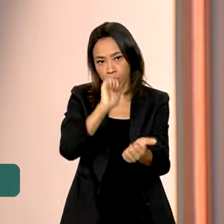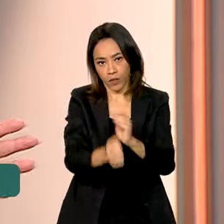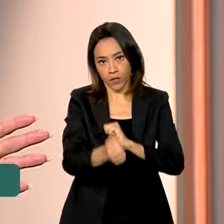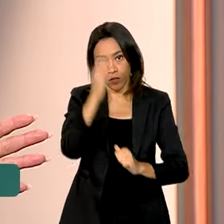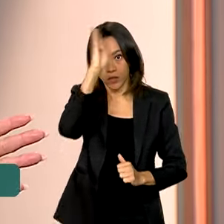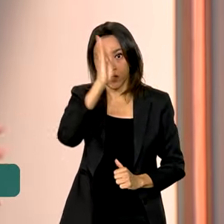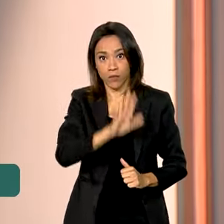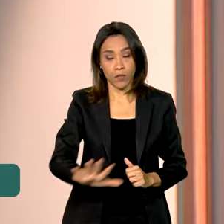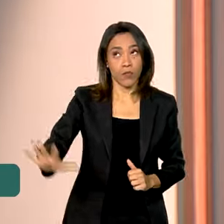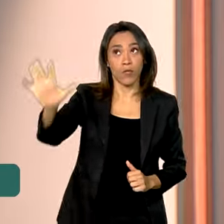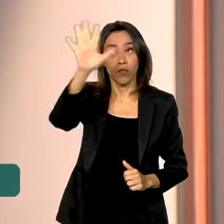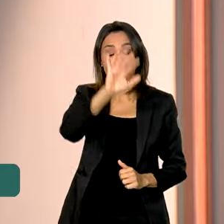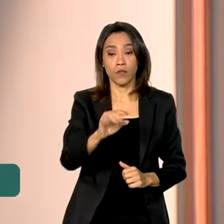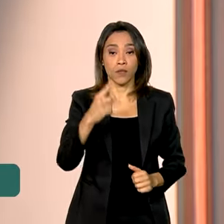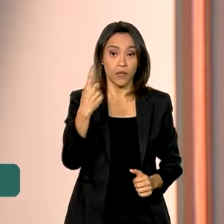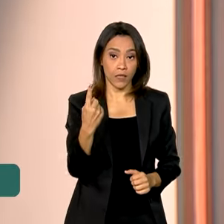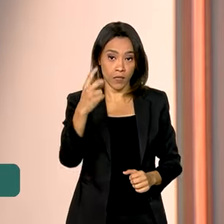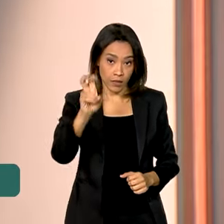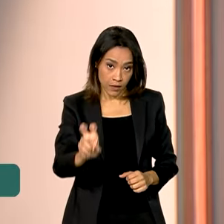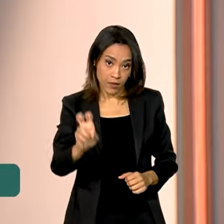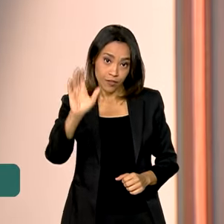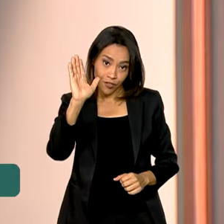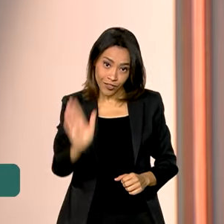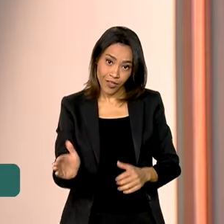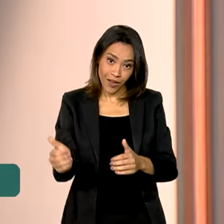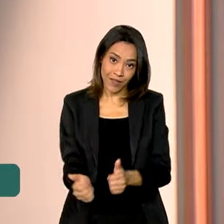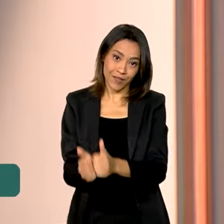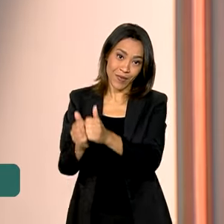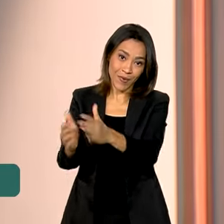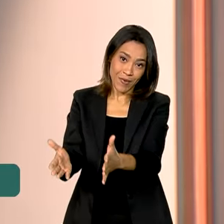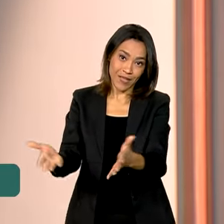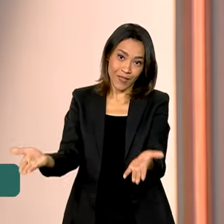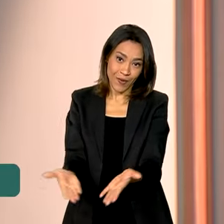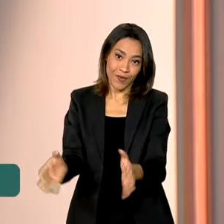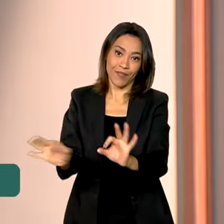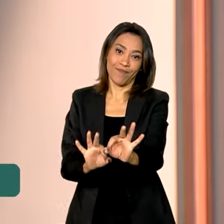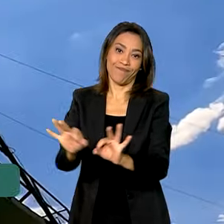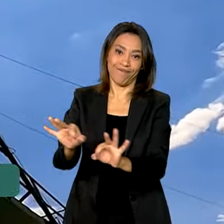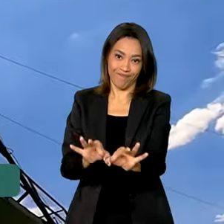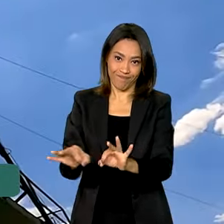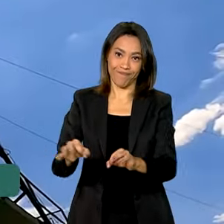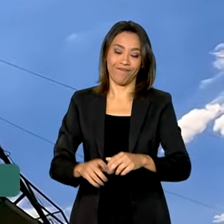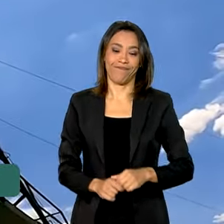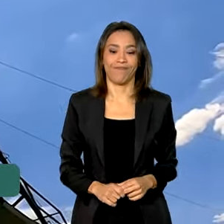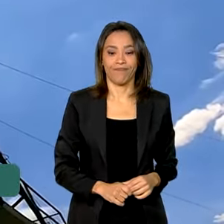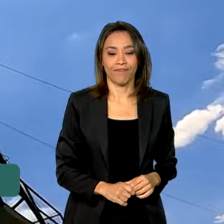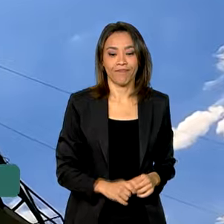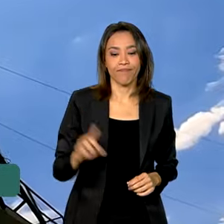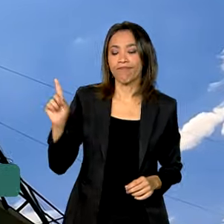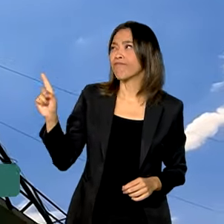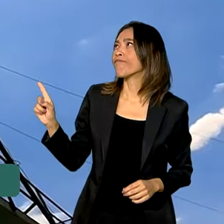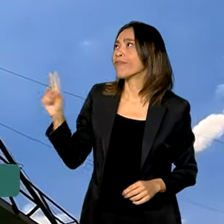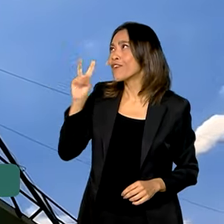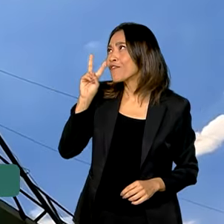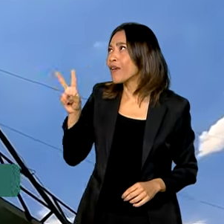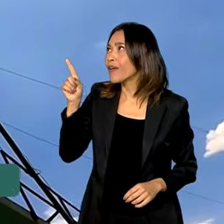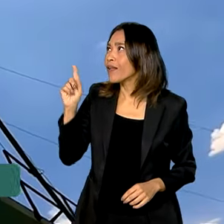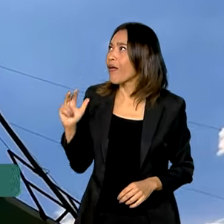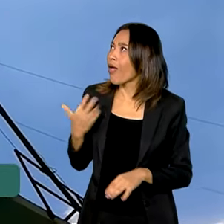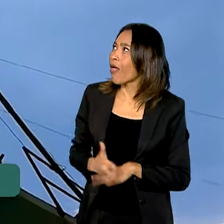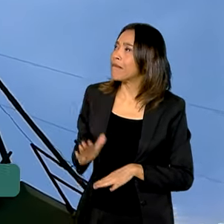em todo o Brasil e 15 deles já começam a ser estruturados neste ano. Quem vê o Rafael assim,